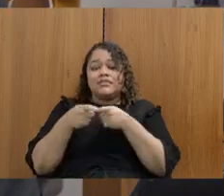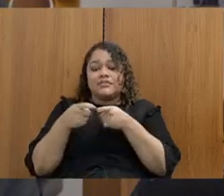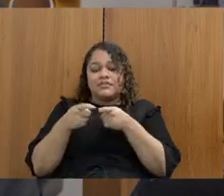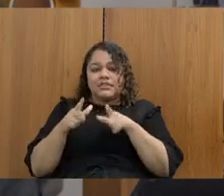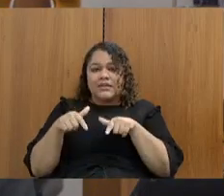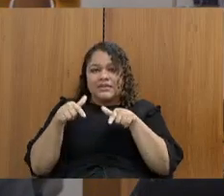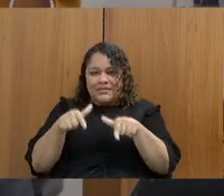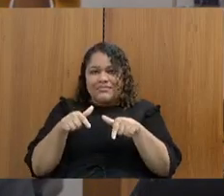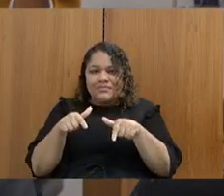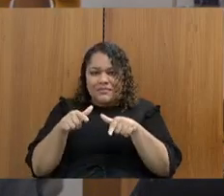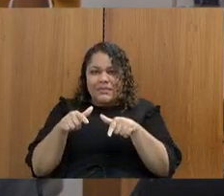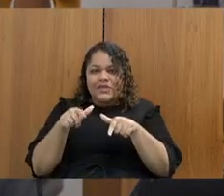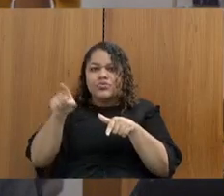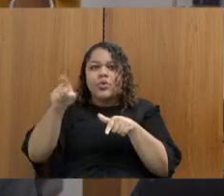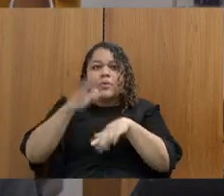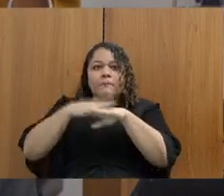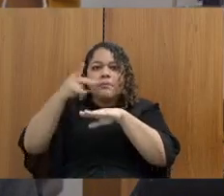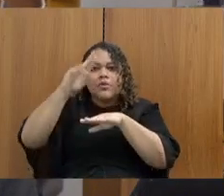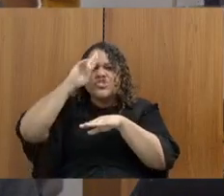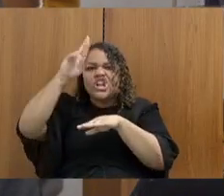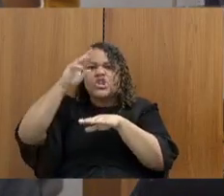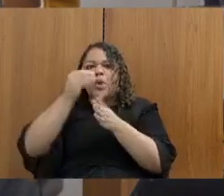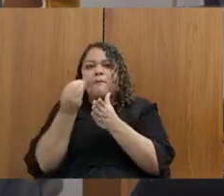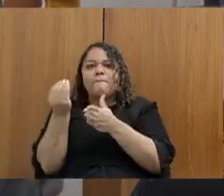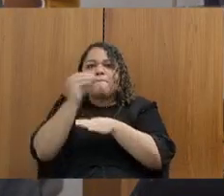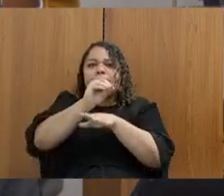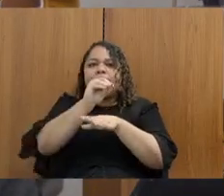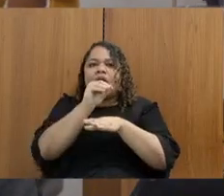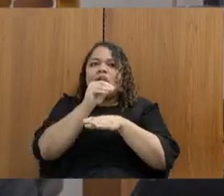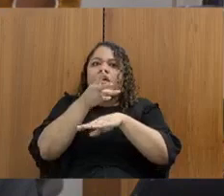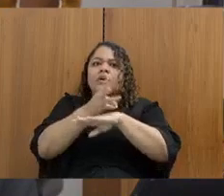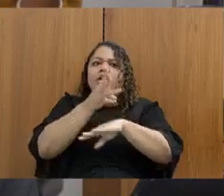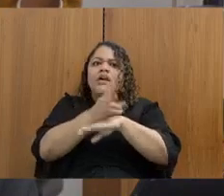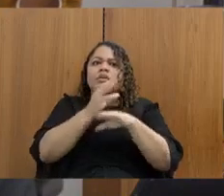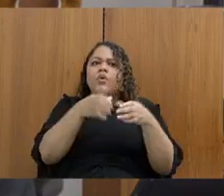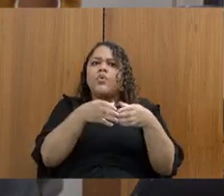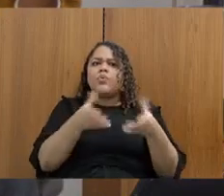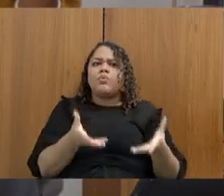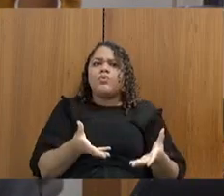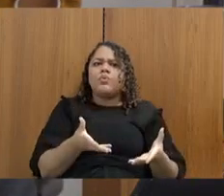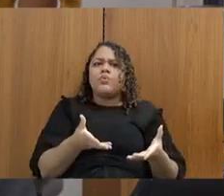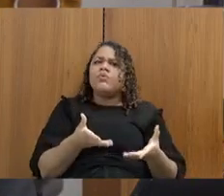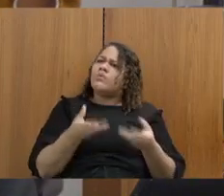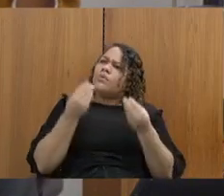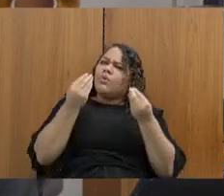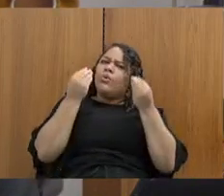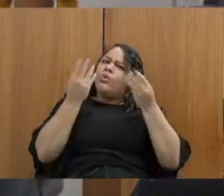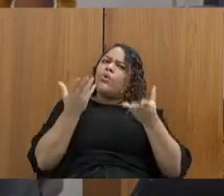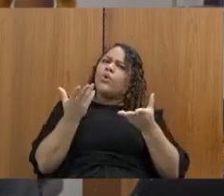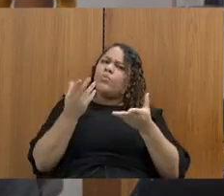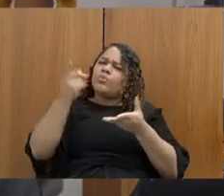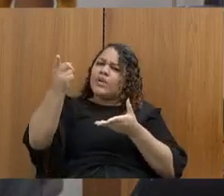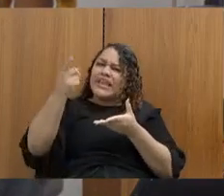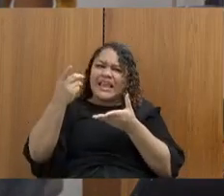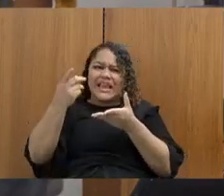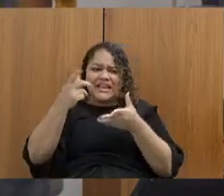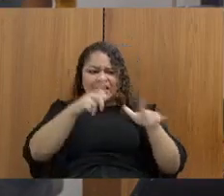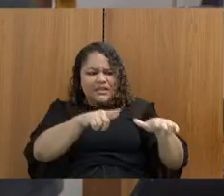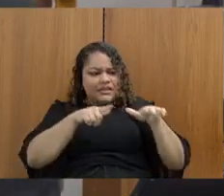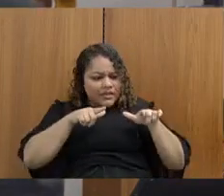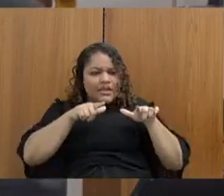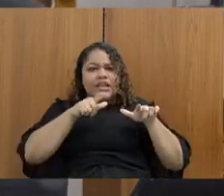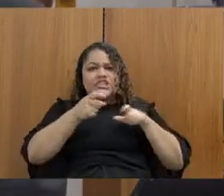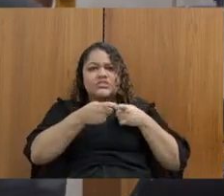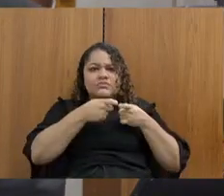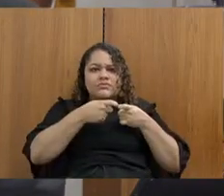Ou seja, como é que um diretor da penitenciária recebe um atestado e põe o atestado, que é uma questão que